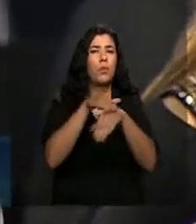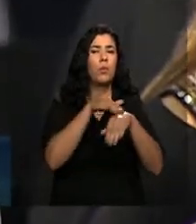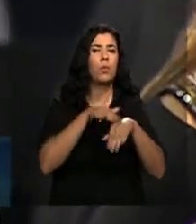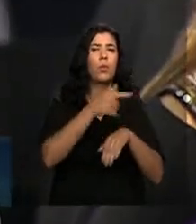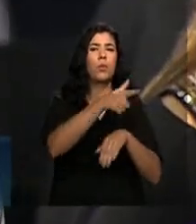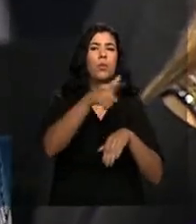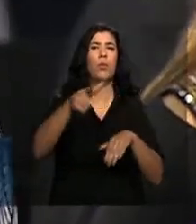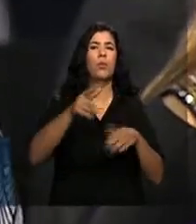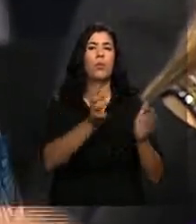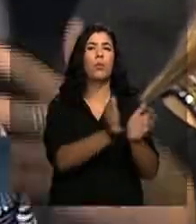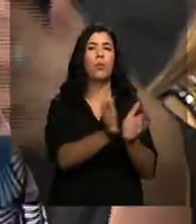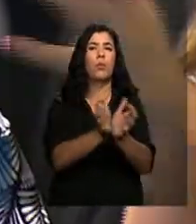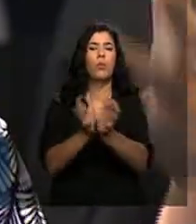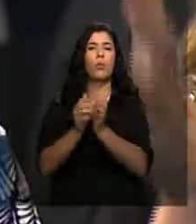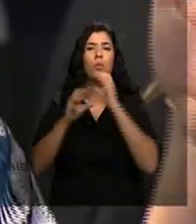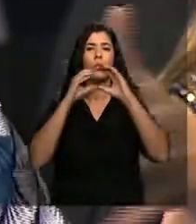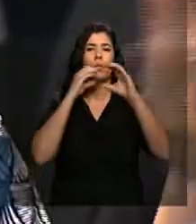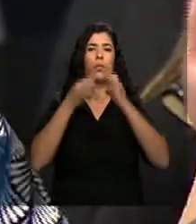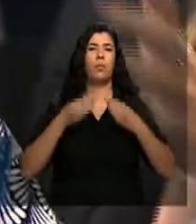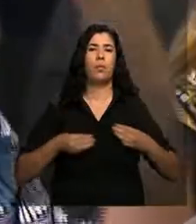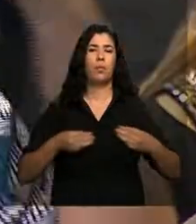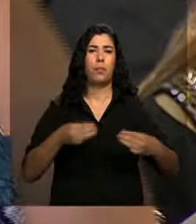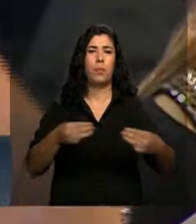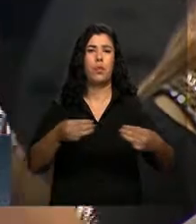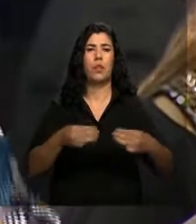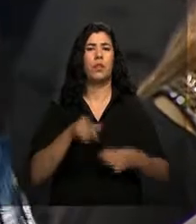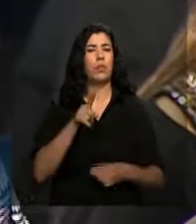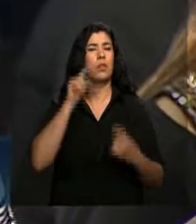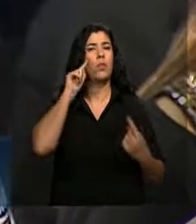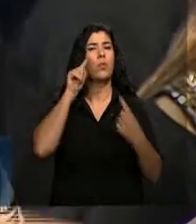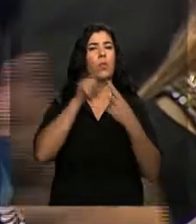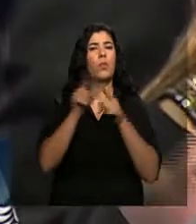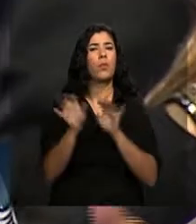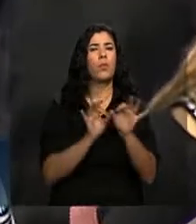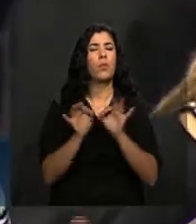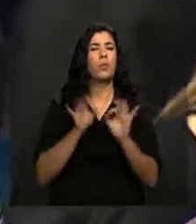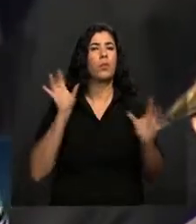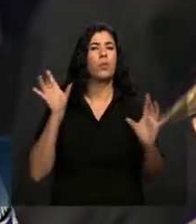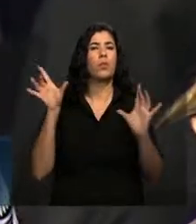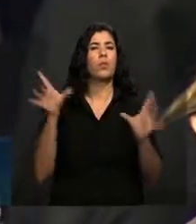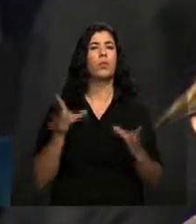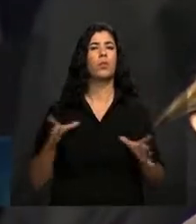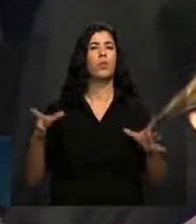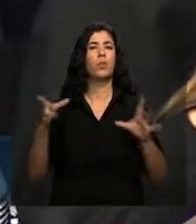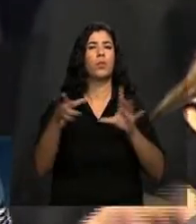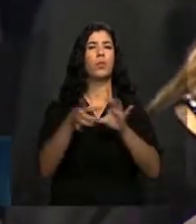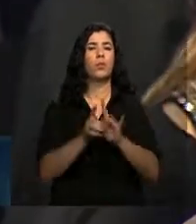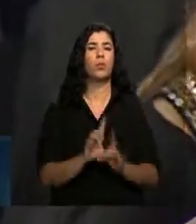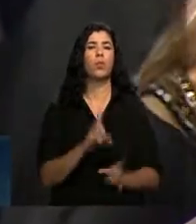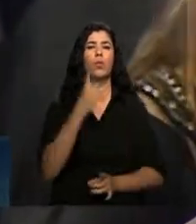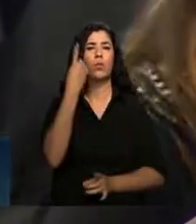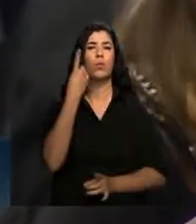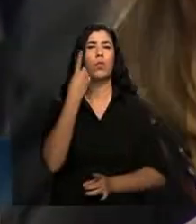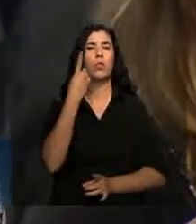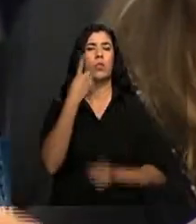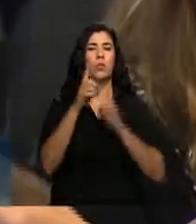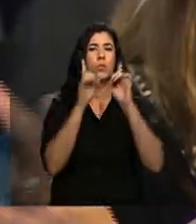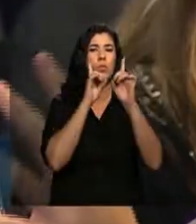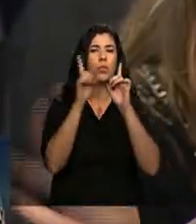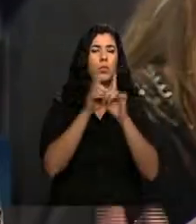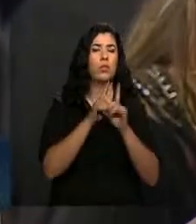esses ministérios, e se o senhor tem um projeto para frente de unificação mesmo de um discurso do governo como um todo.